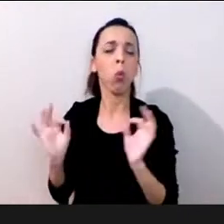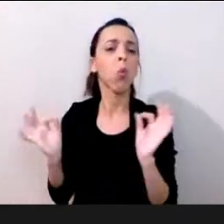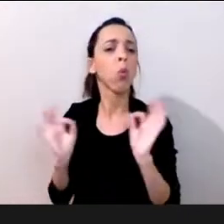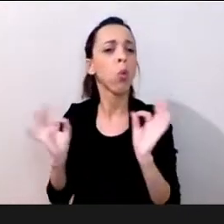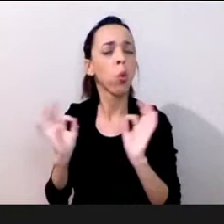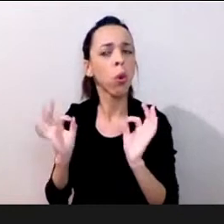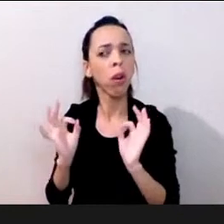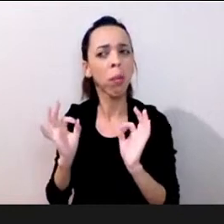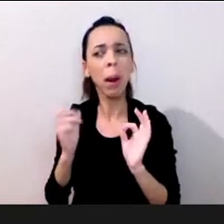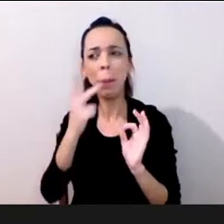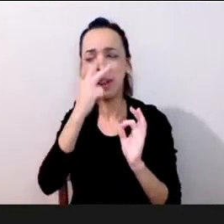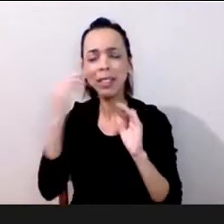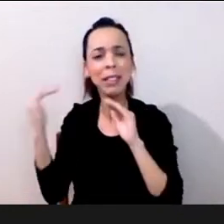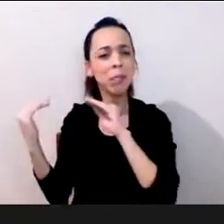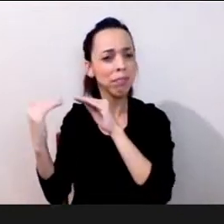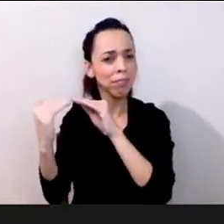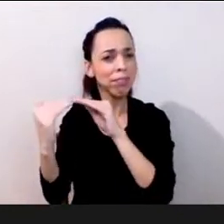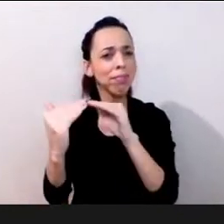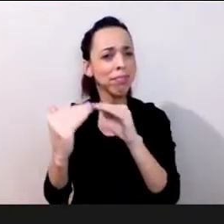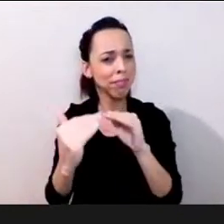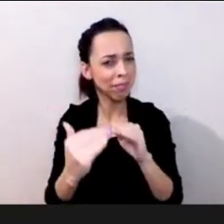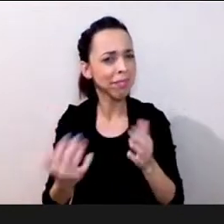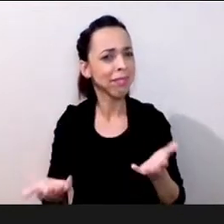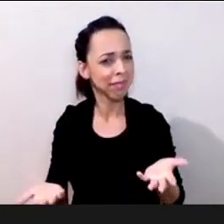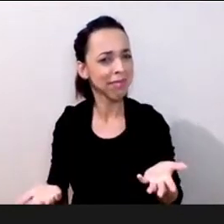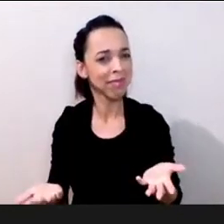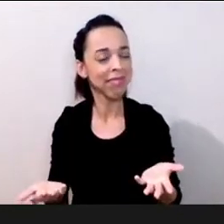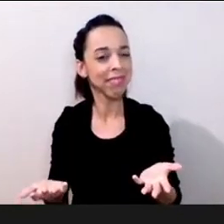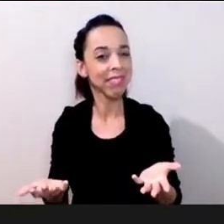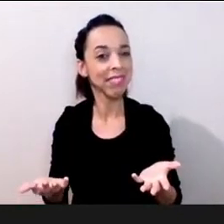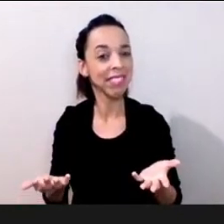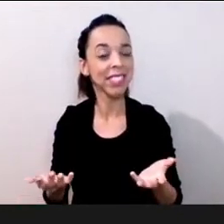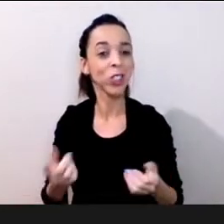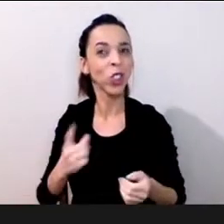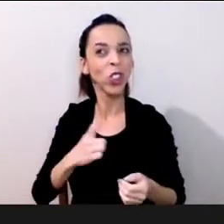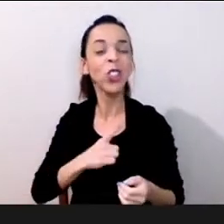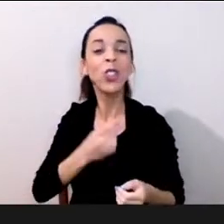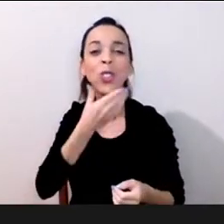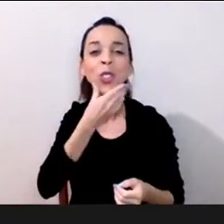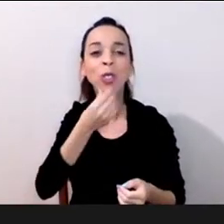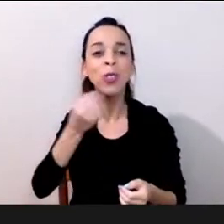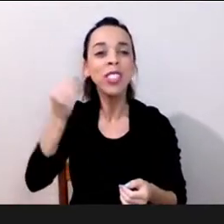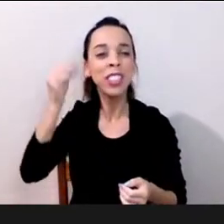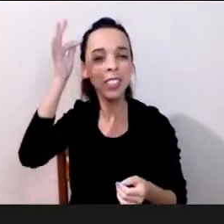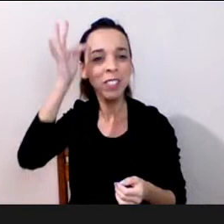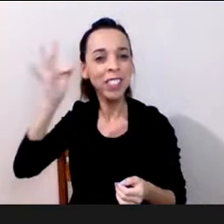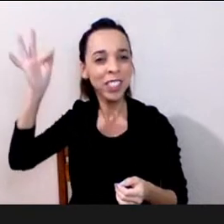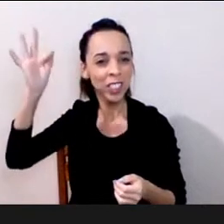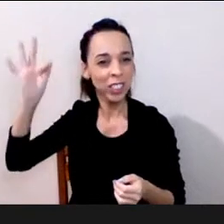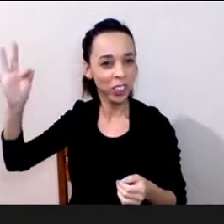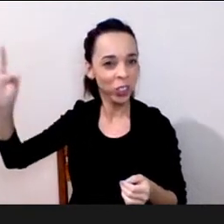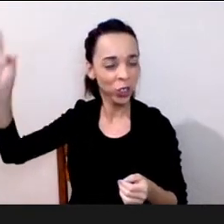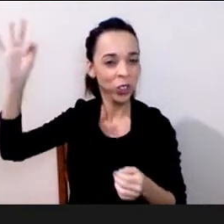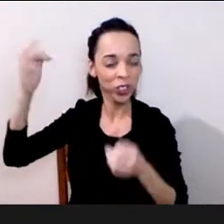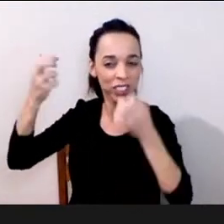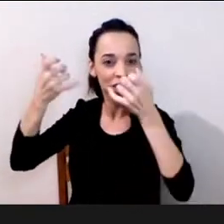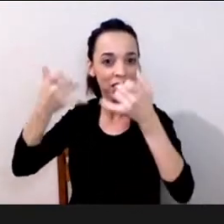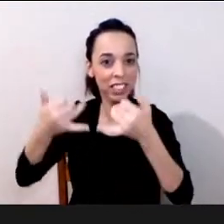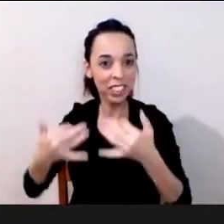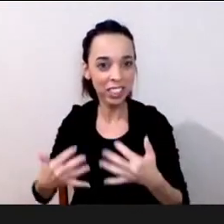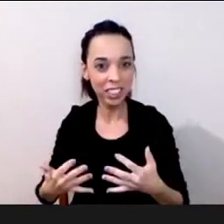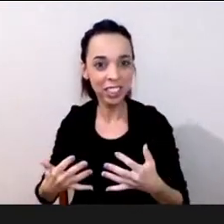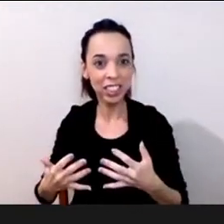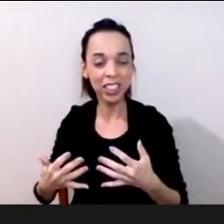e não sei quem dizia isso mas havia um filósofo que dizia que tudo o que sobe converge eu acho que nós